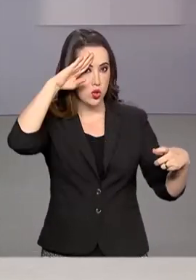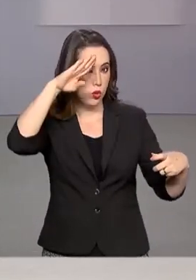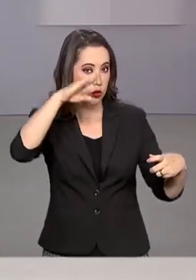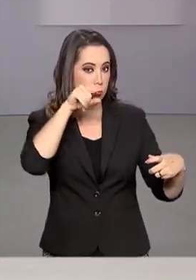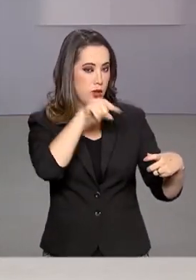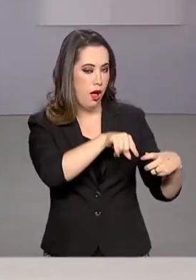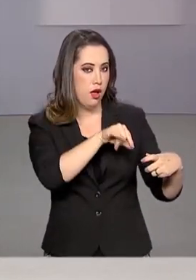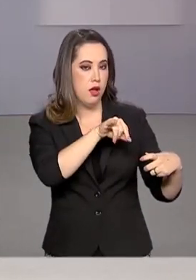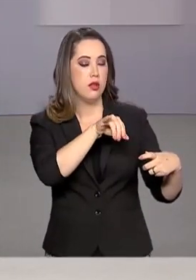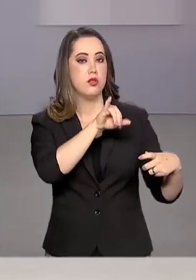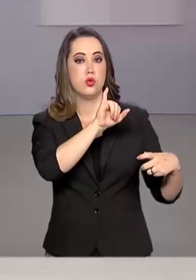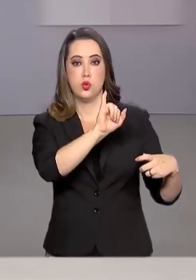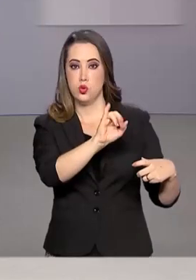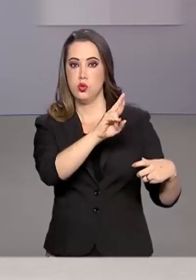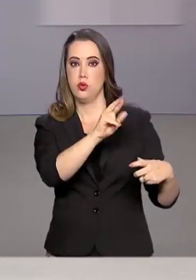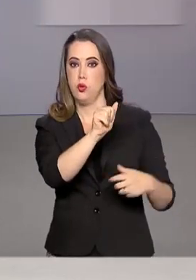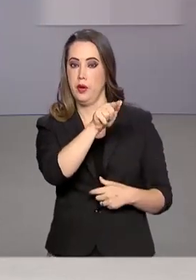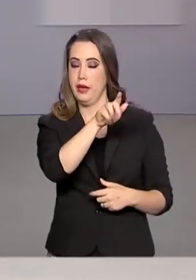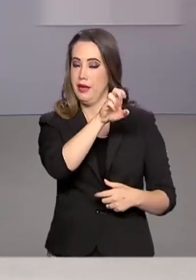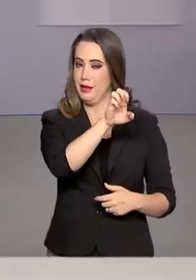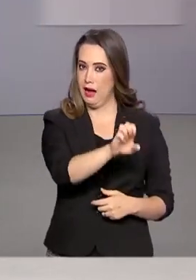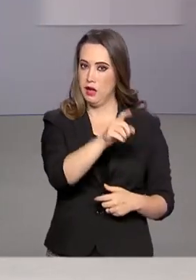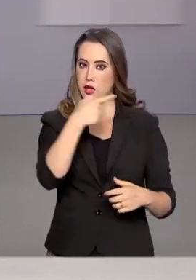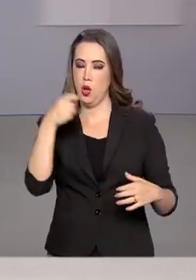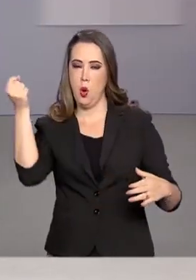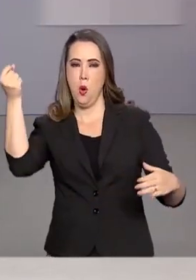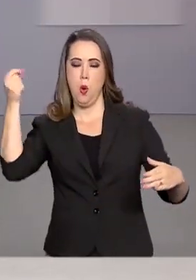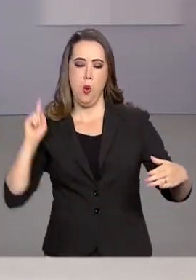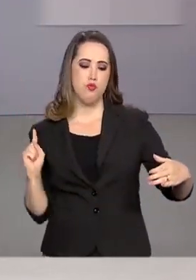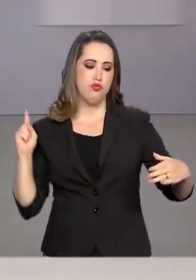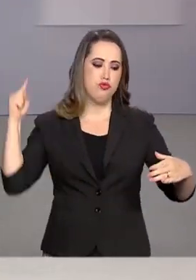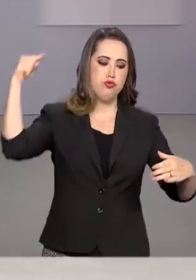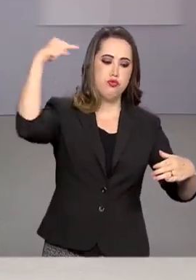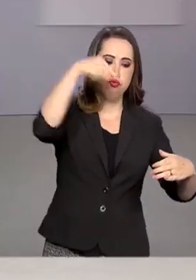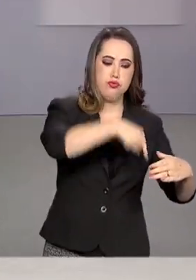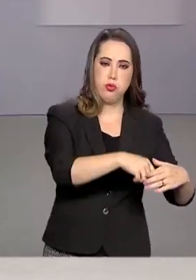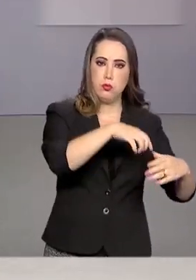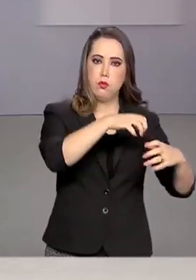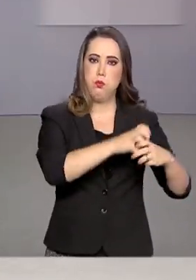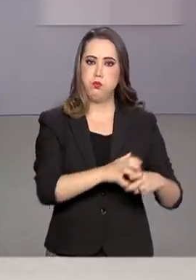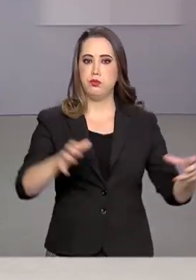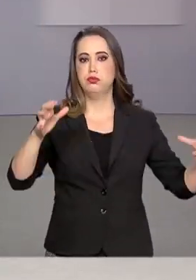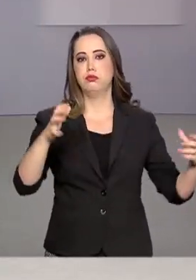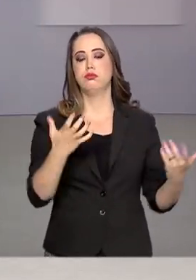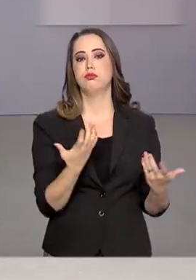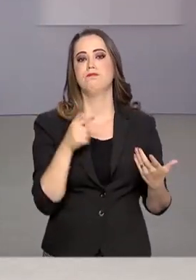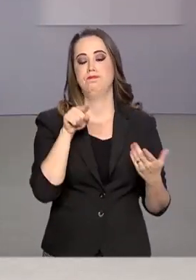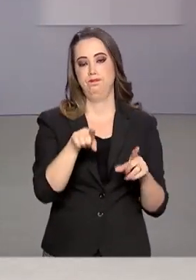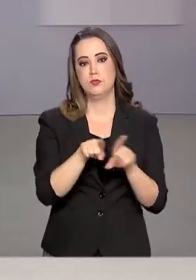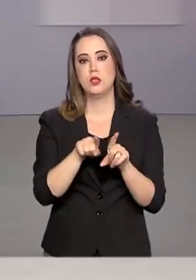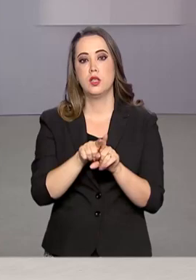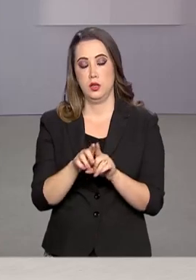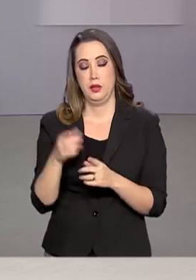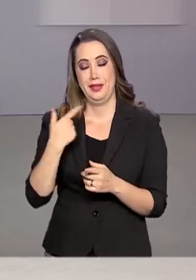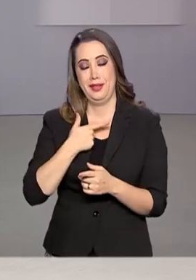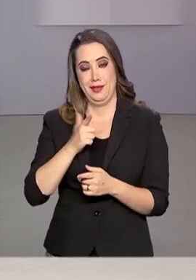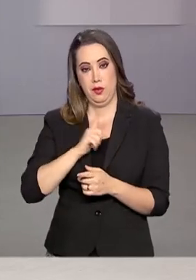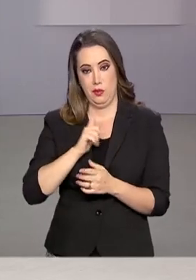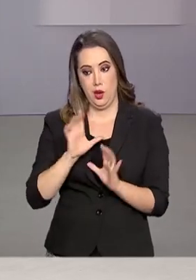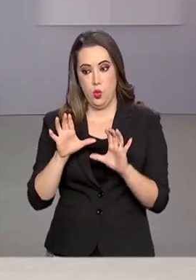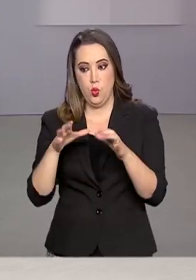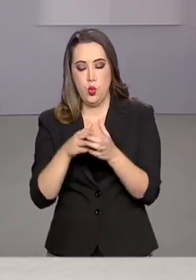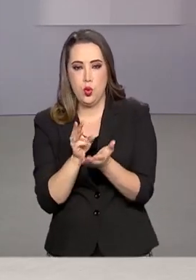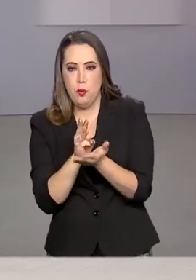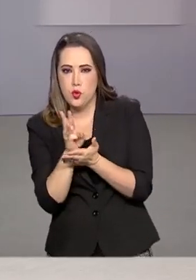novas sanções ao Irã. A Embaixada do Brasil em Bagdá criou um grupo no WhatsApp para esclarecer dúvidas e trocar informações